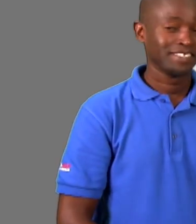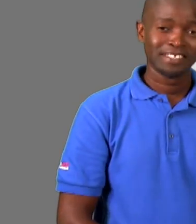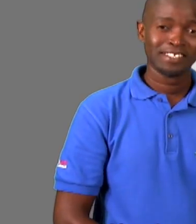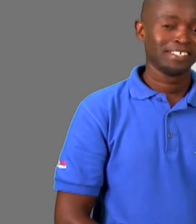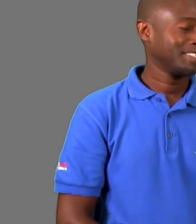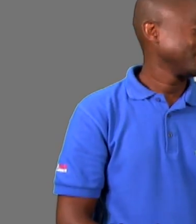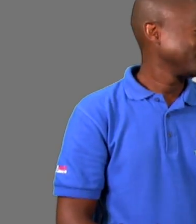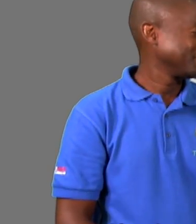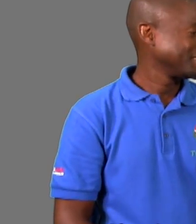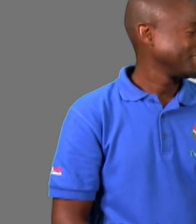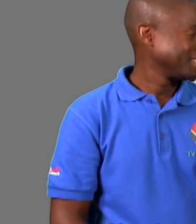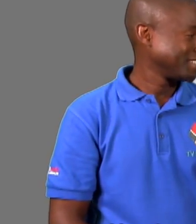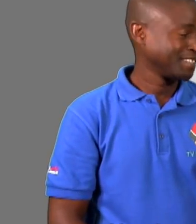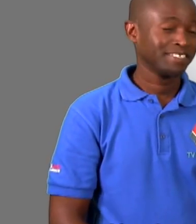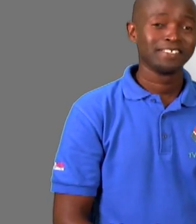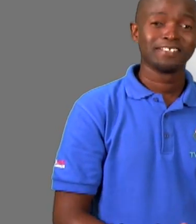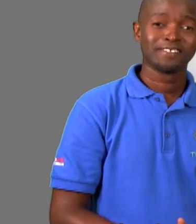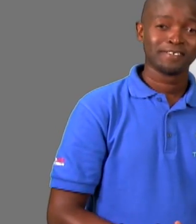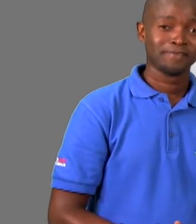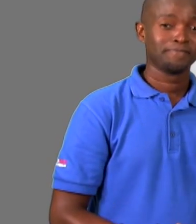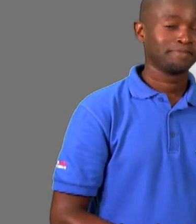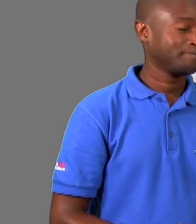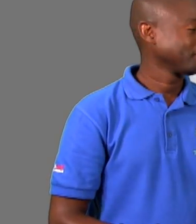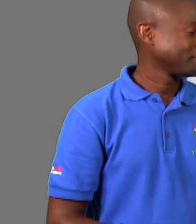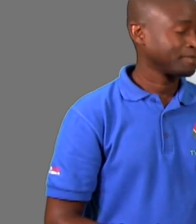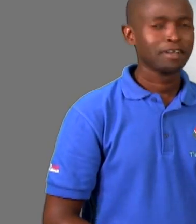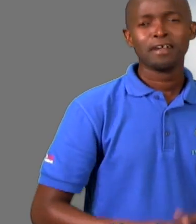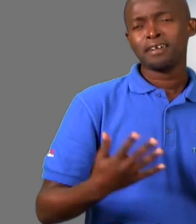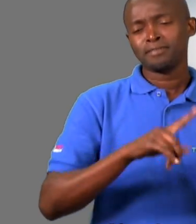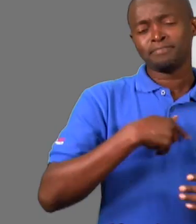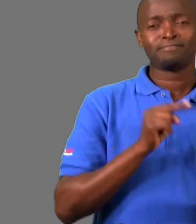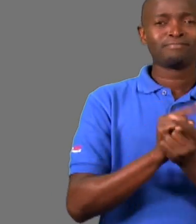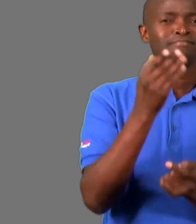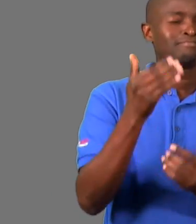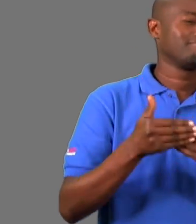país. Já sabe que voltamos daqui a sete dias.